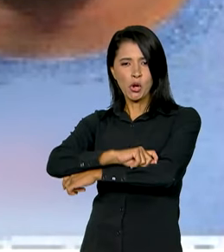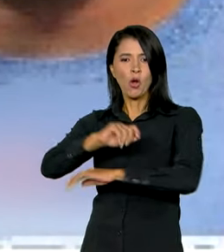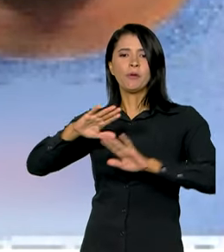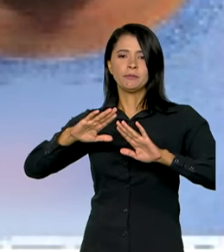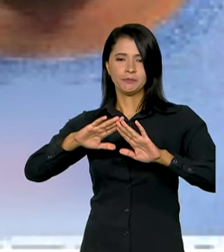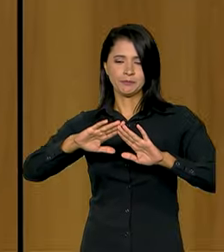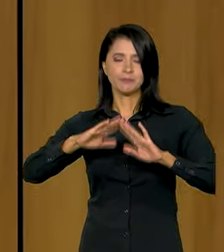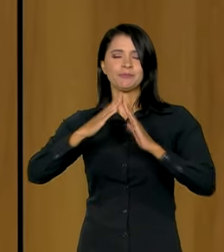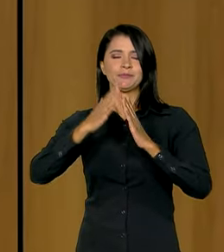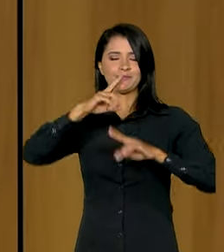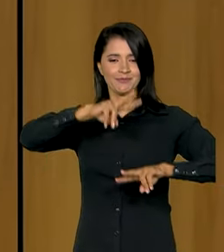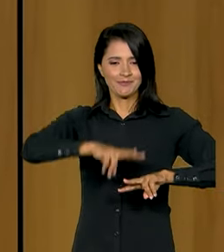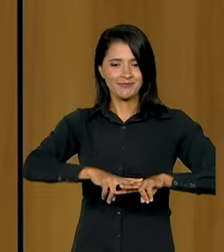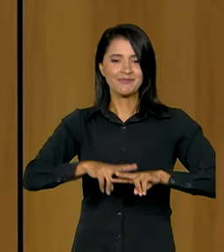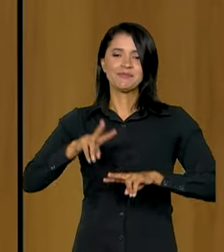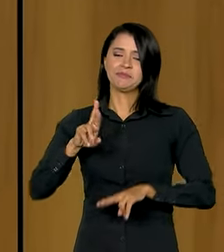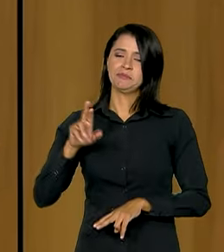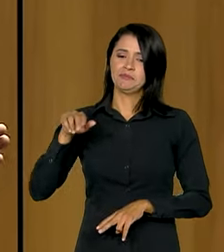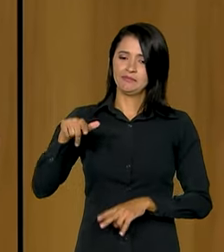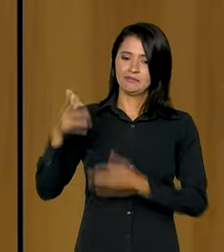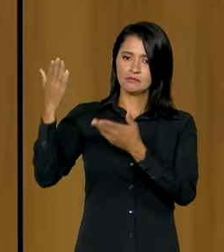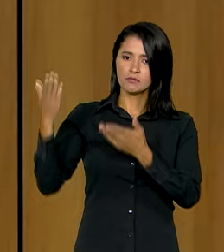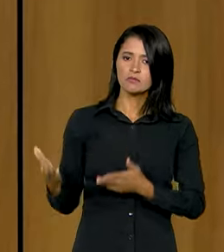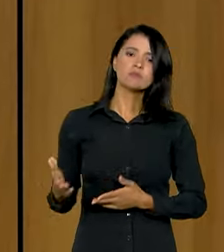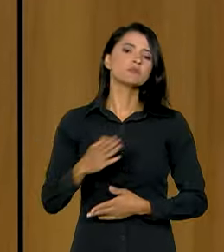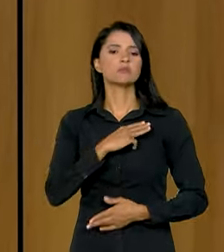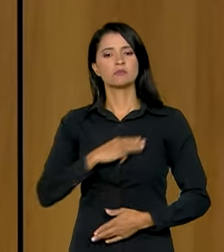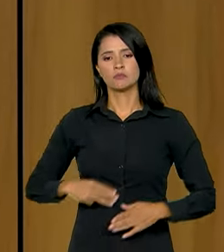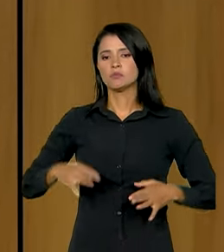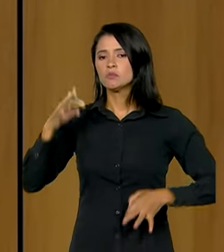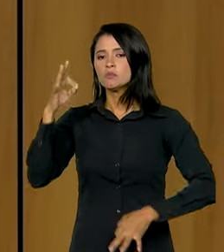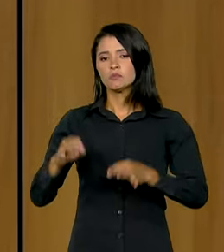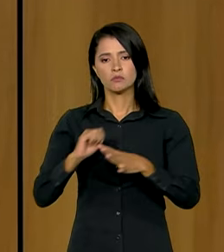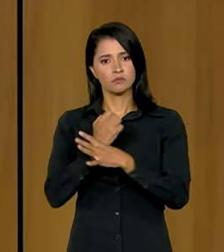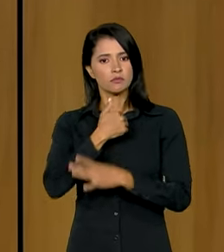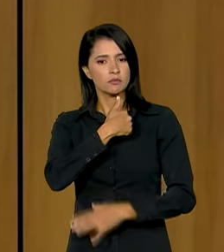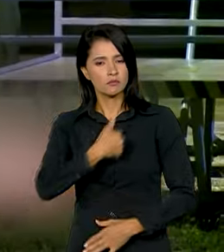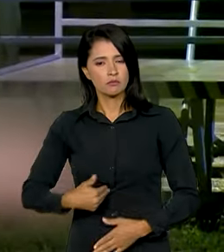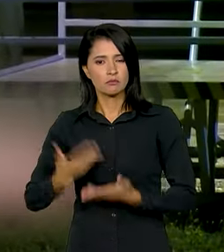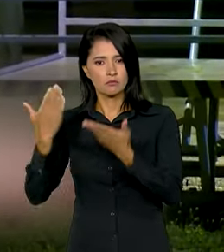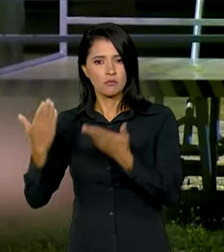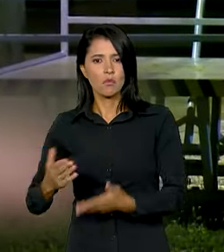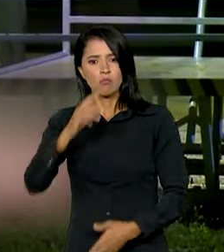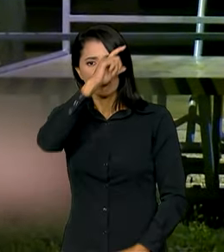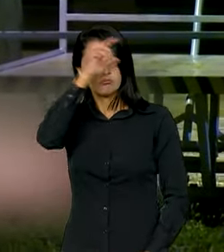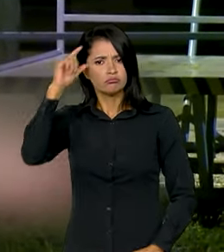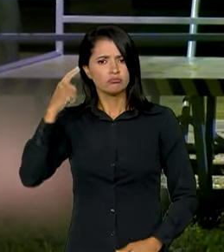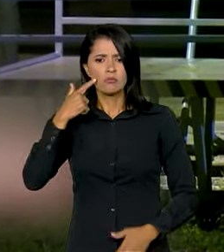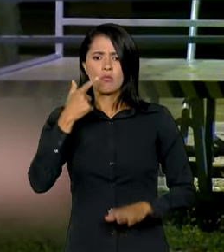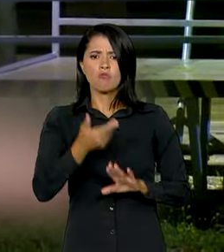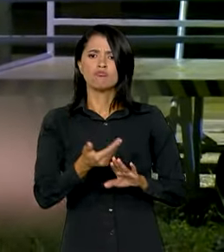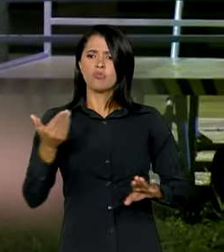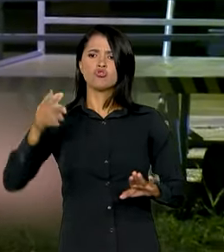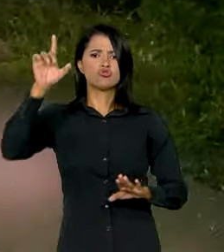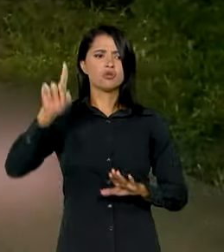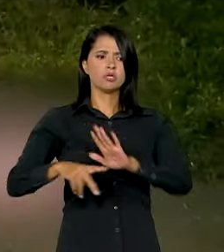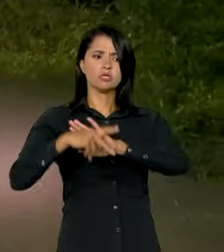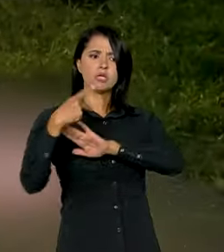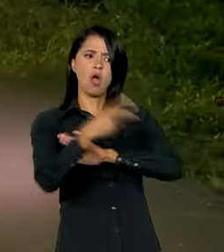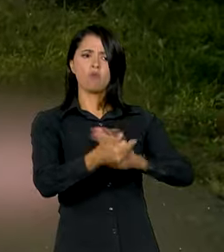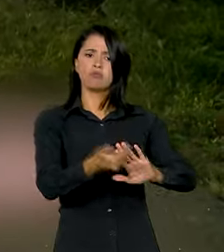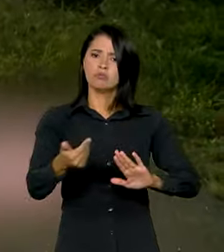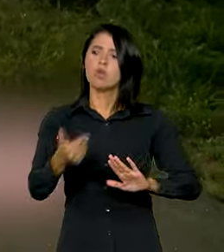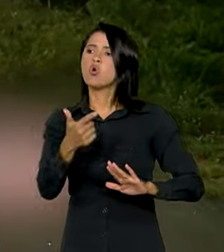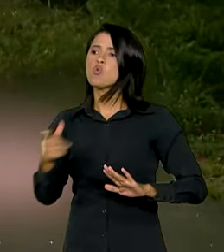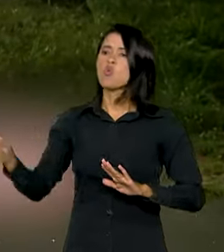Grande do Norte, o ministro da Justiça e Segurança Pública, Ricardo Lewandowski, afastou a direção da unidade e